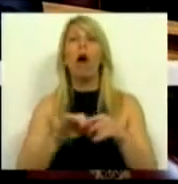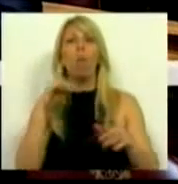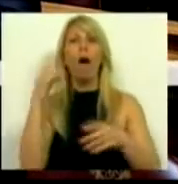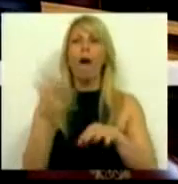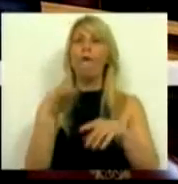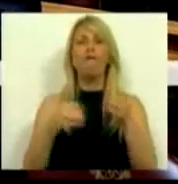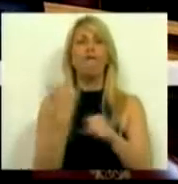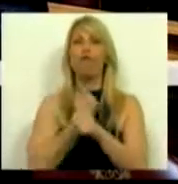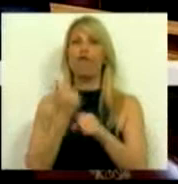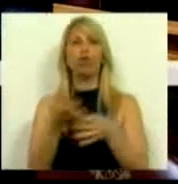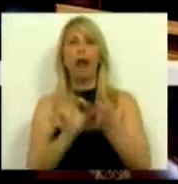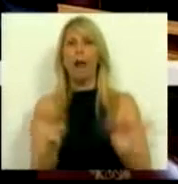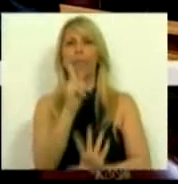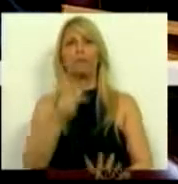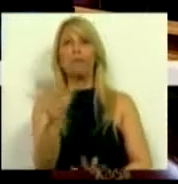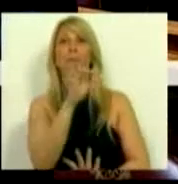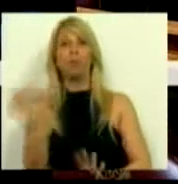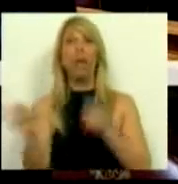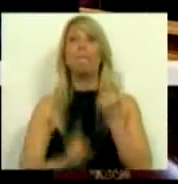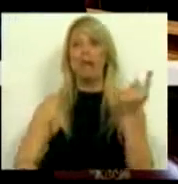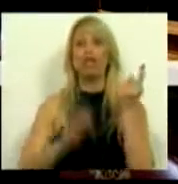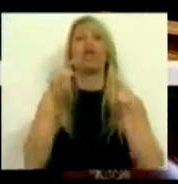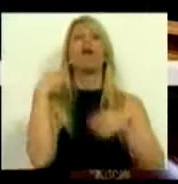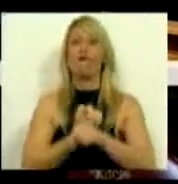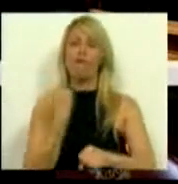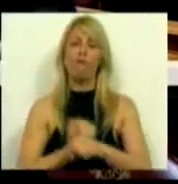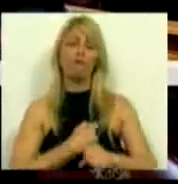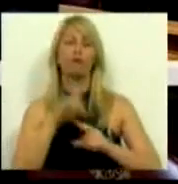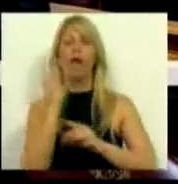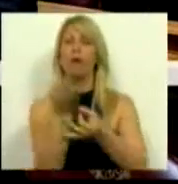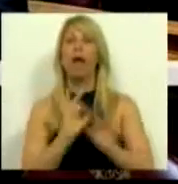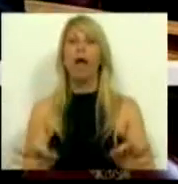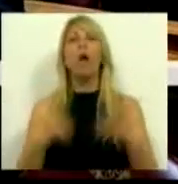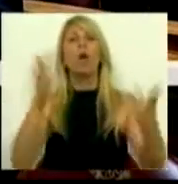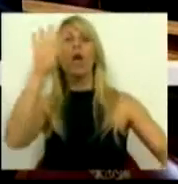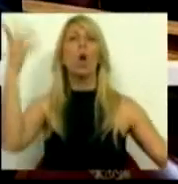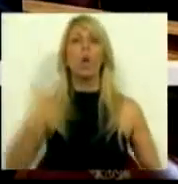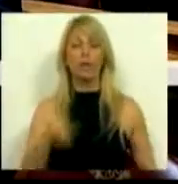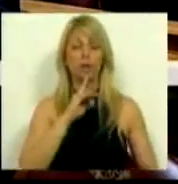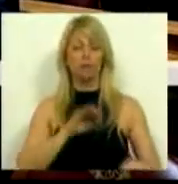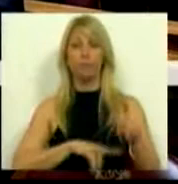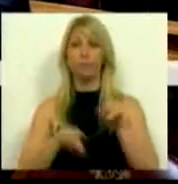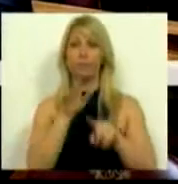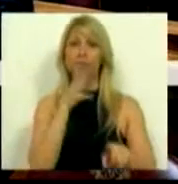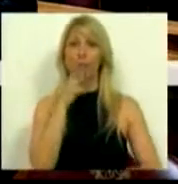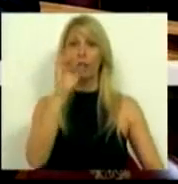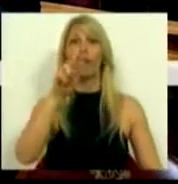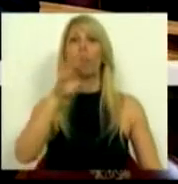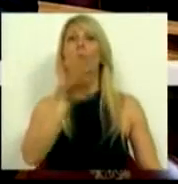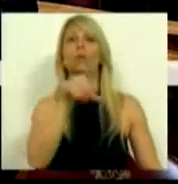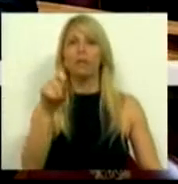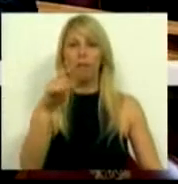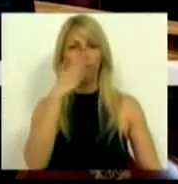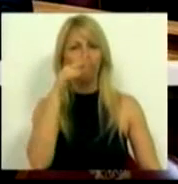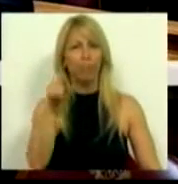pleno e o de Peniche a funcionar em pleno. O que é que acontece neste momento? Sra. Deputada Conceição Pereira, penso que a Sra. Deputada tem andado